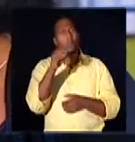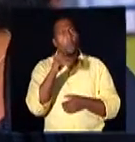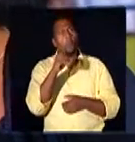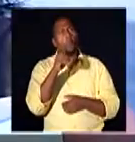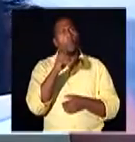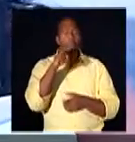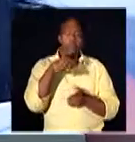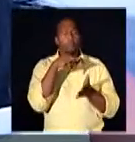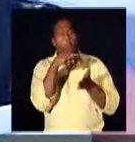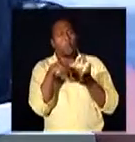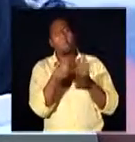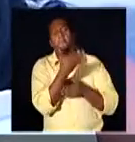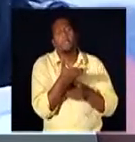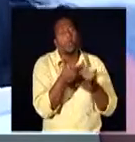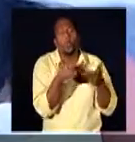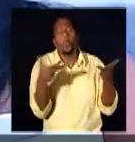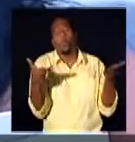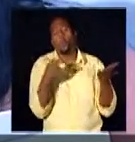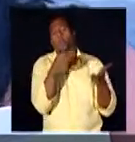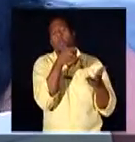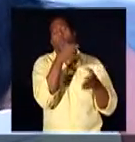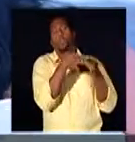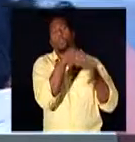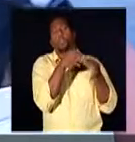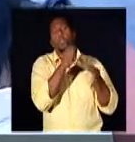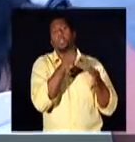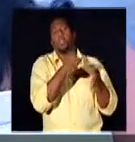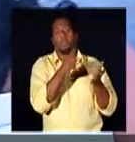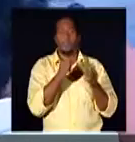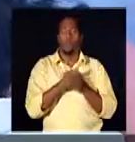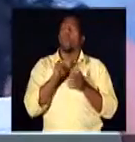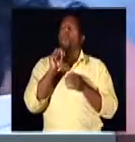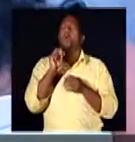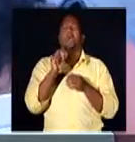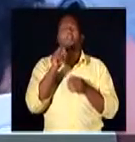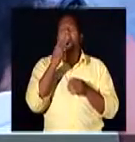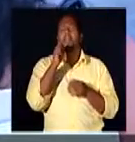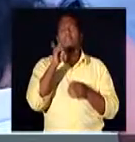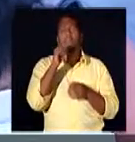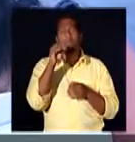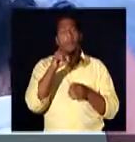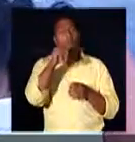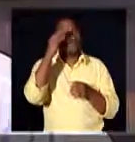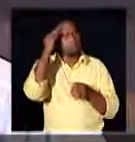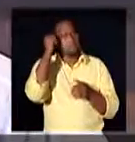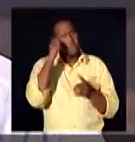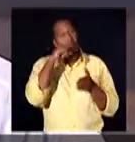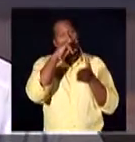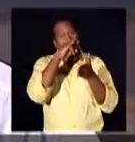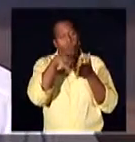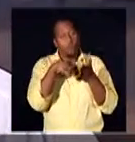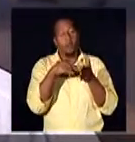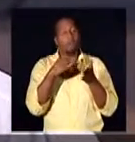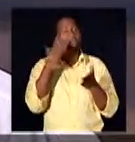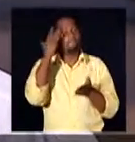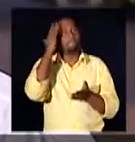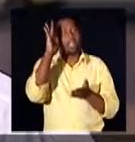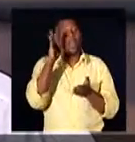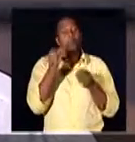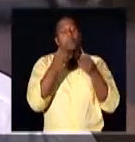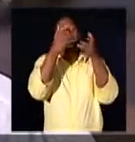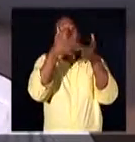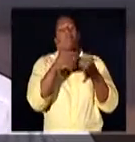Pode ser. Petição é um documento pedindo alguma coisa, né? Ao juiz. O que é petição?